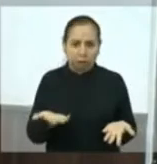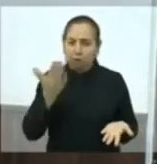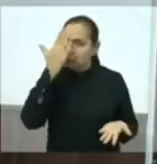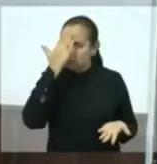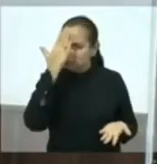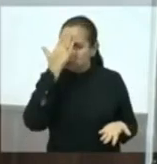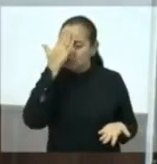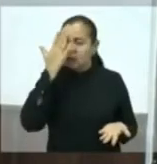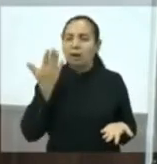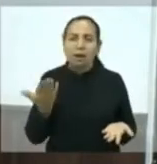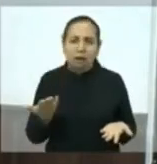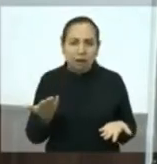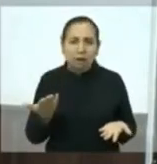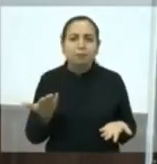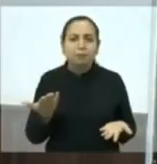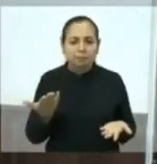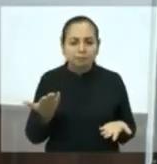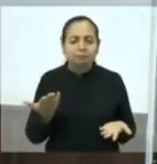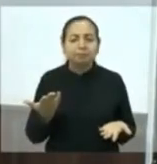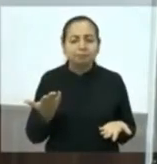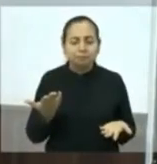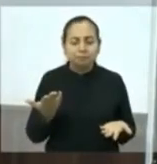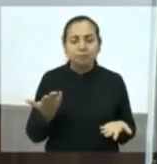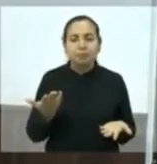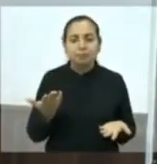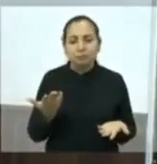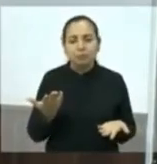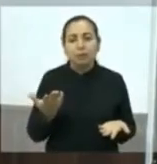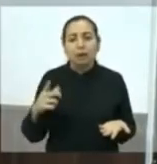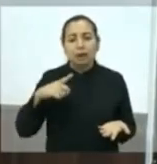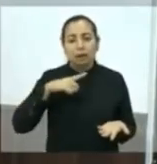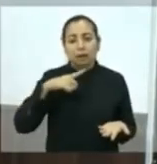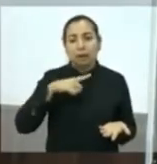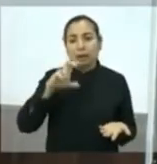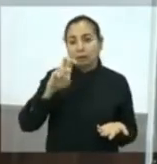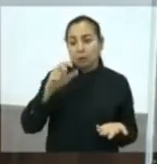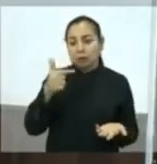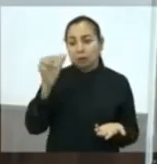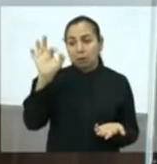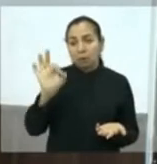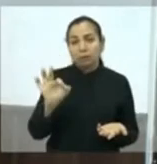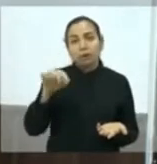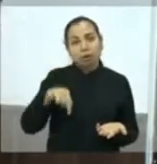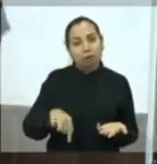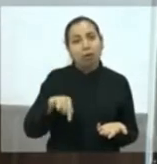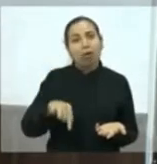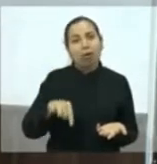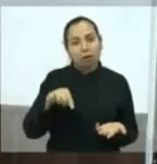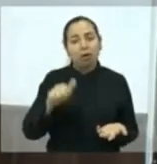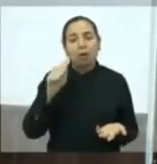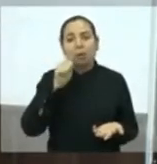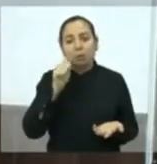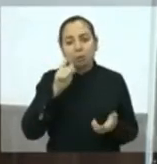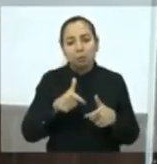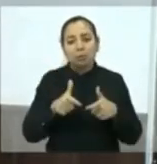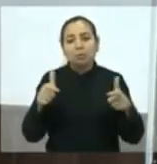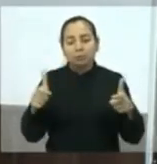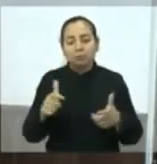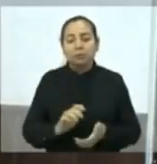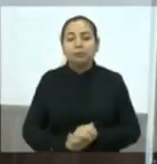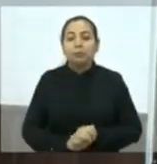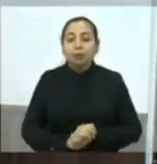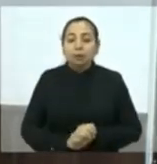da metade do mundo e aqui na cidade são 52% e a outra metade é filha dela.